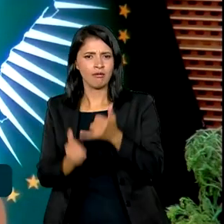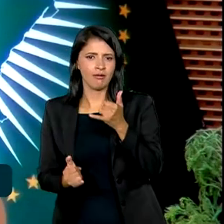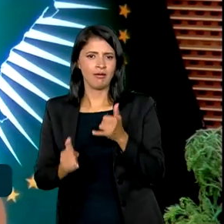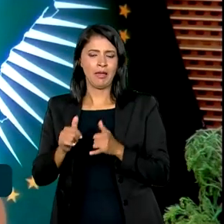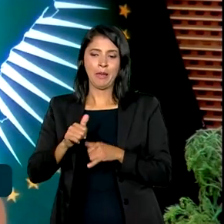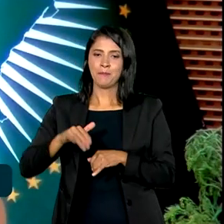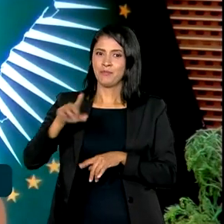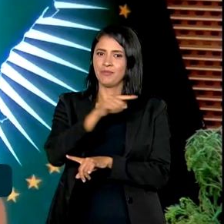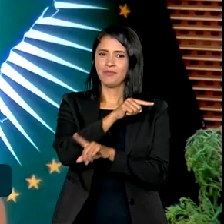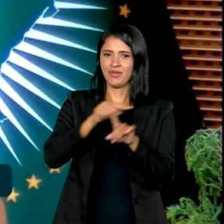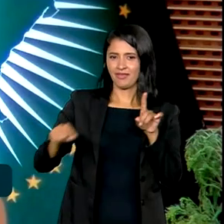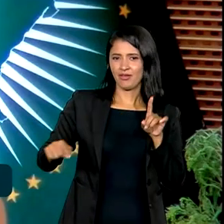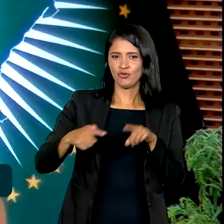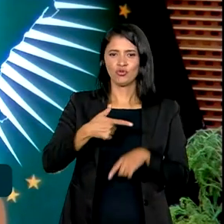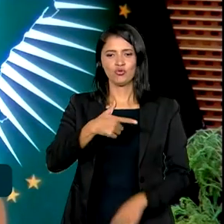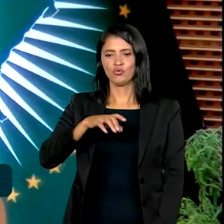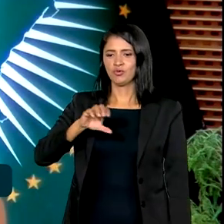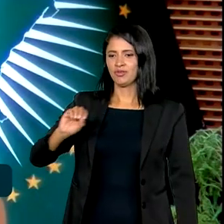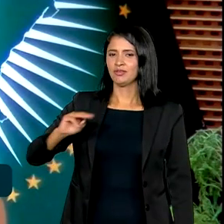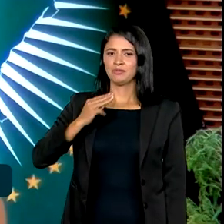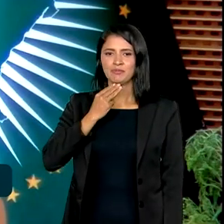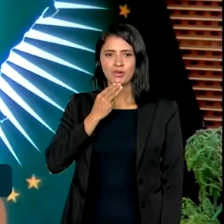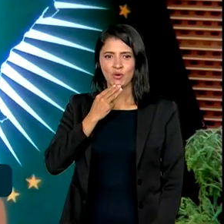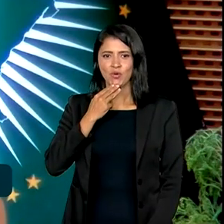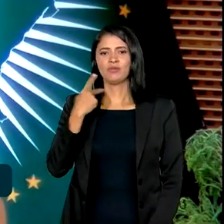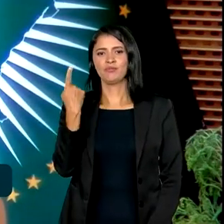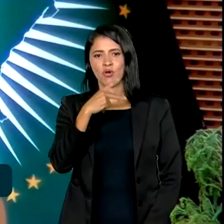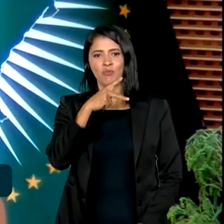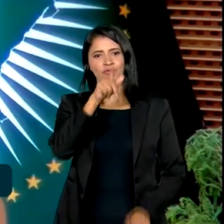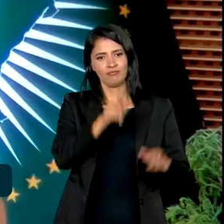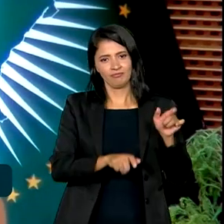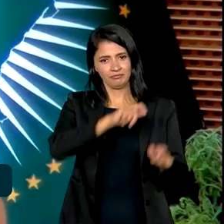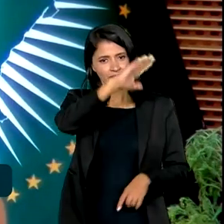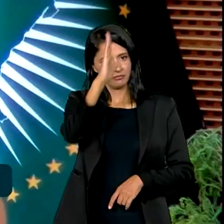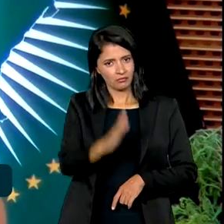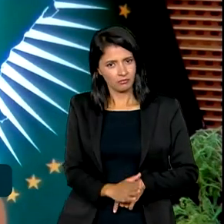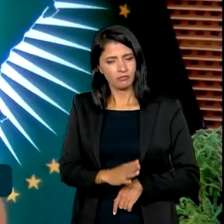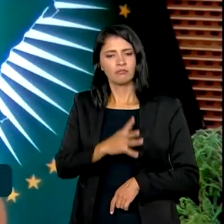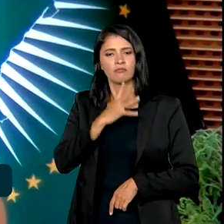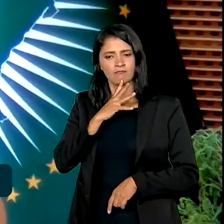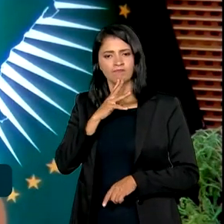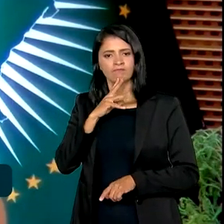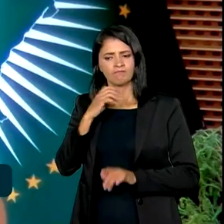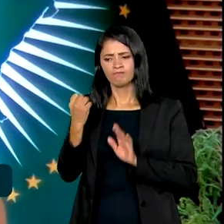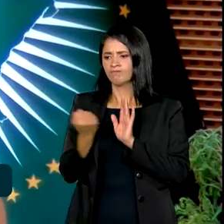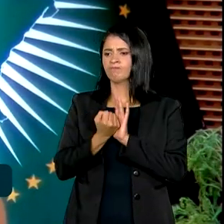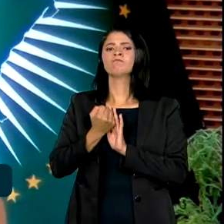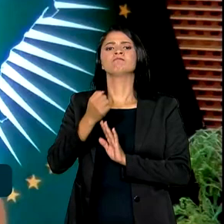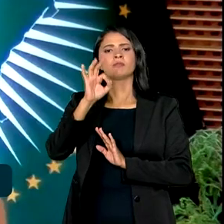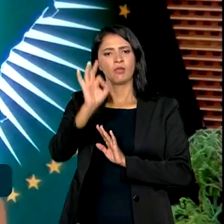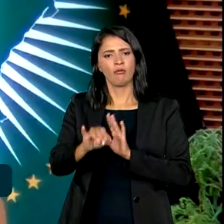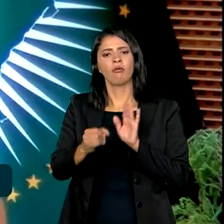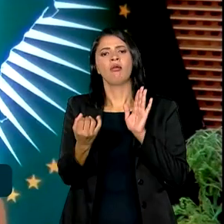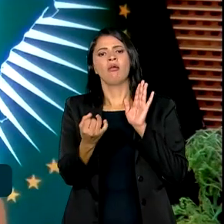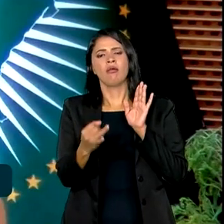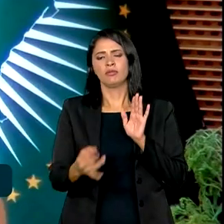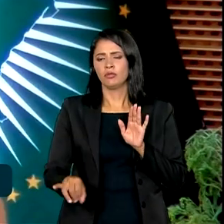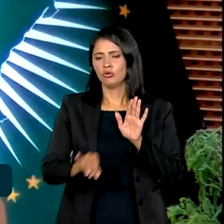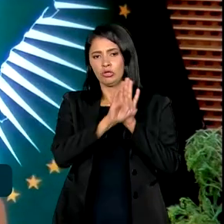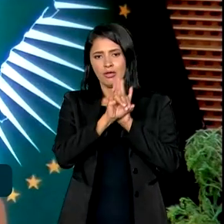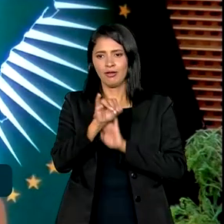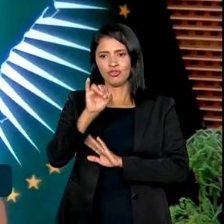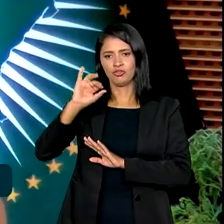Mais da metade dos 200 milhões de brasileiros se reconhecem como afrodescendentes.